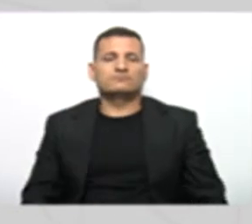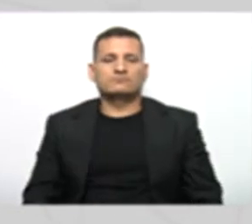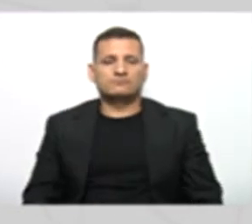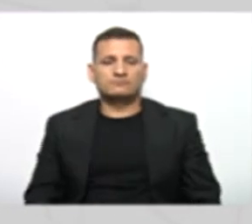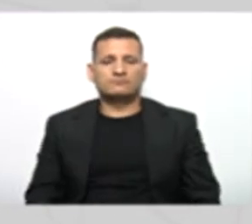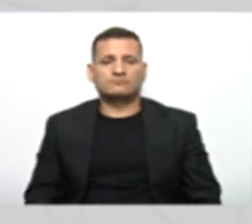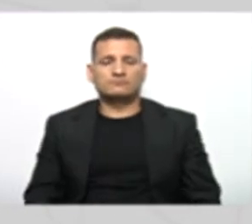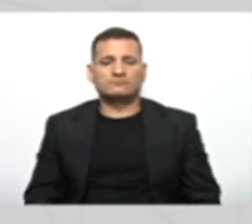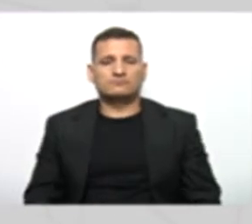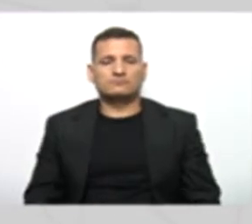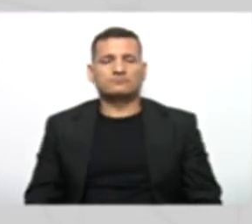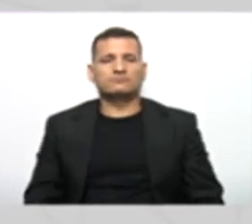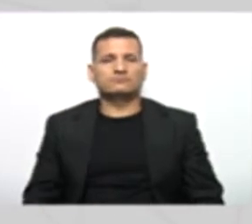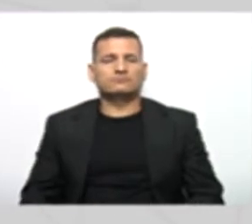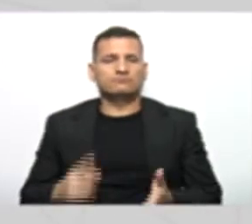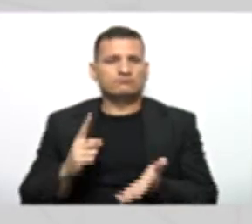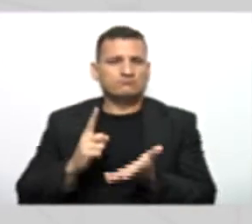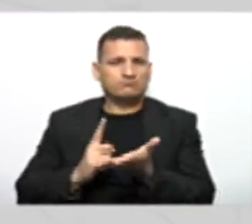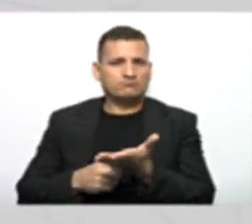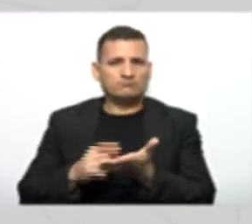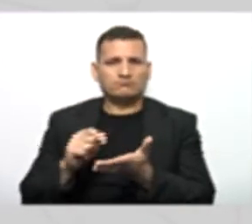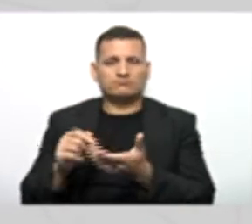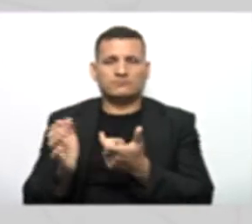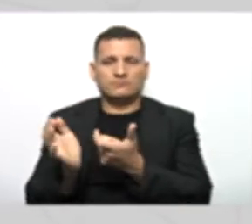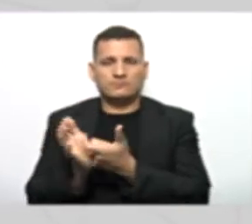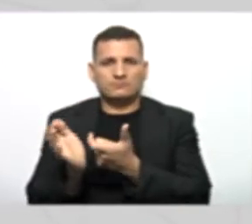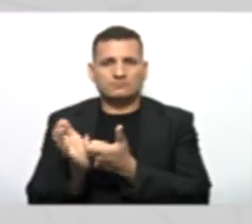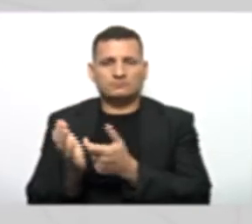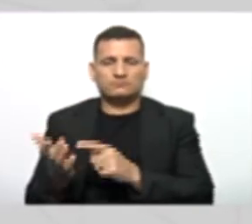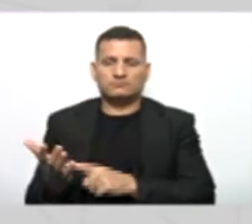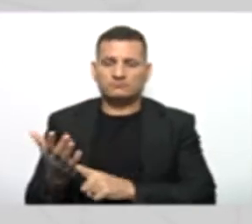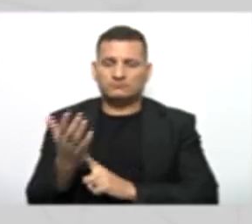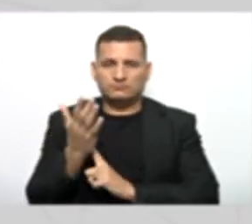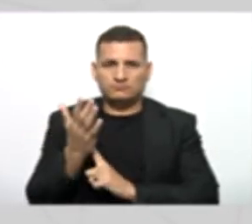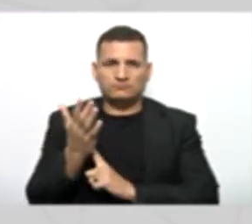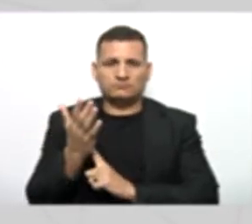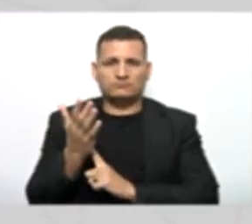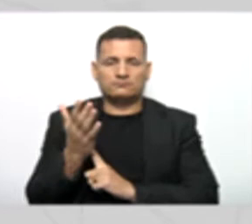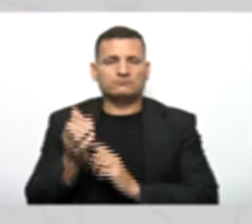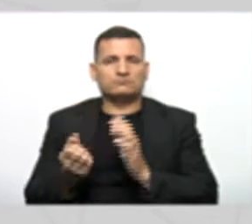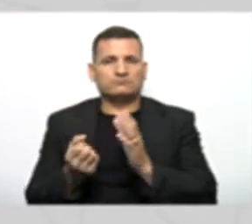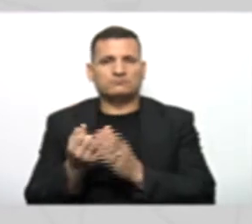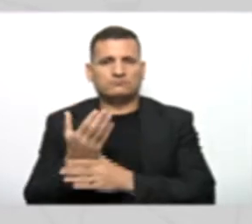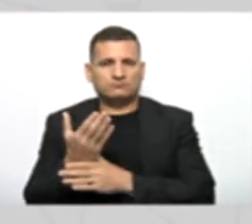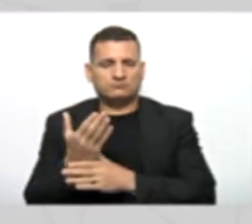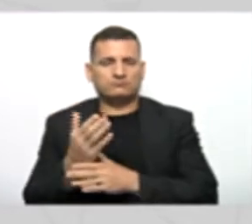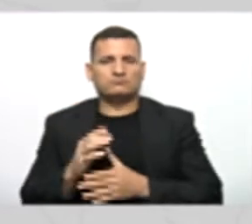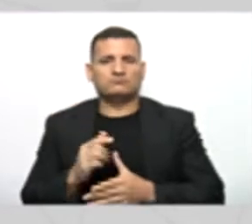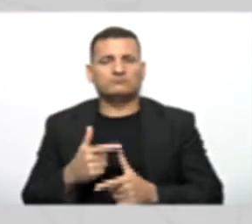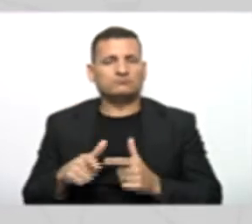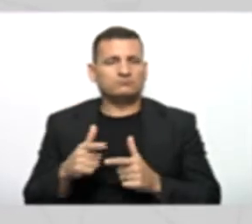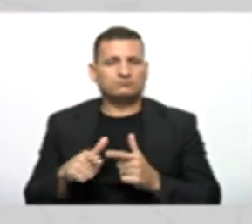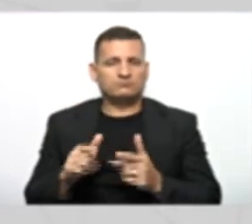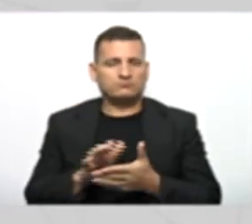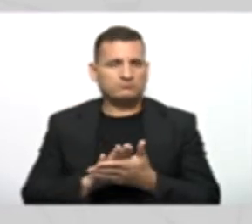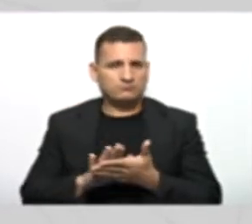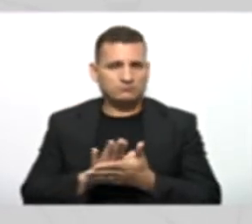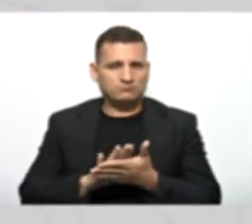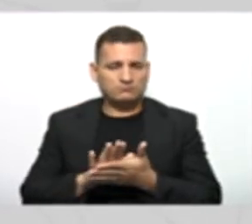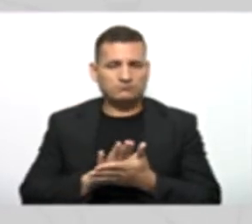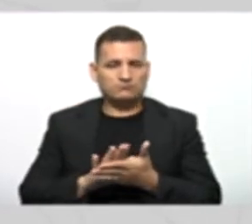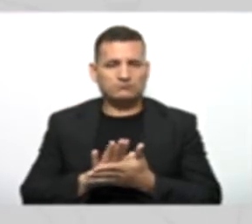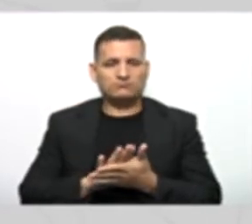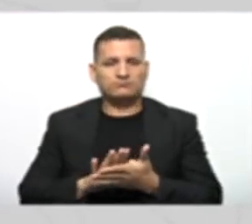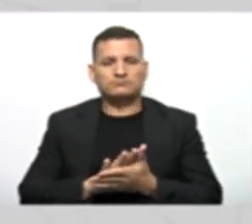Nós vamos ter essa confirmação de volta da classe simplesmente para mostrar que foi criado sem nenhum problema. Beleza,